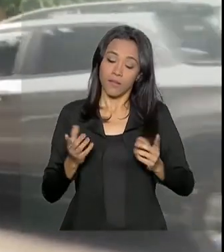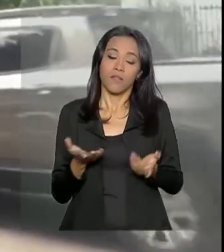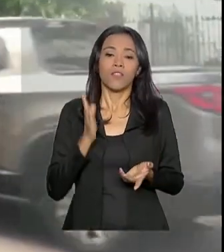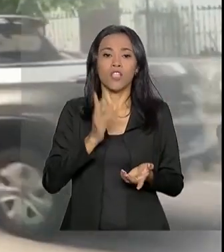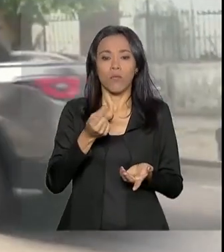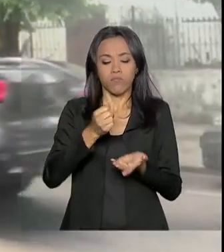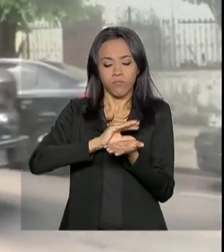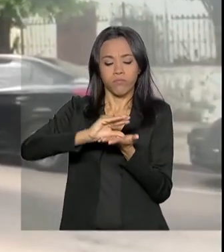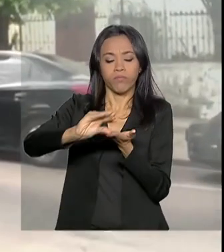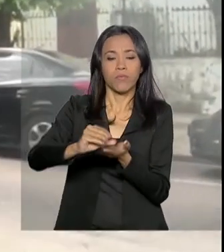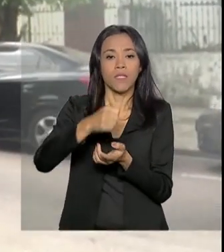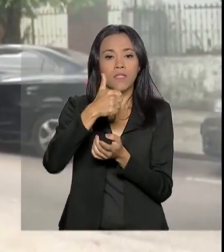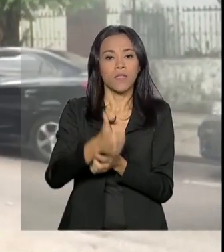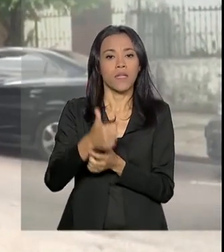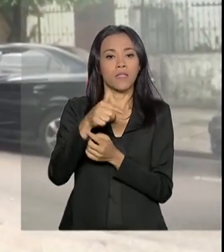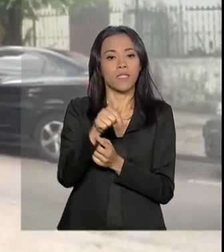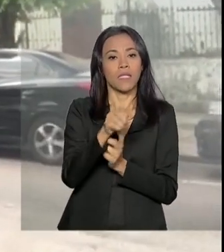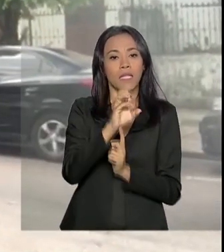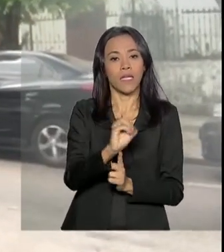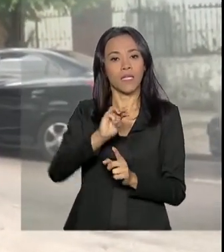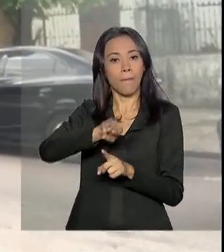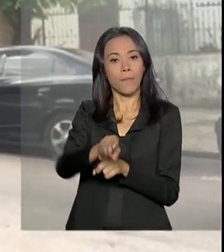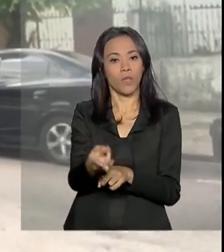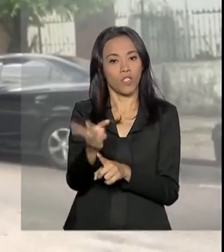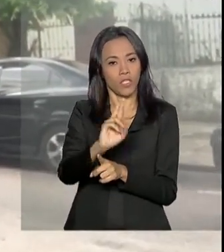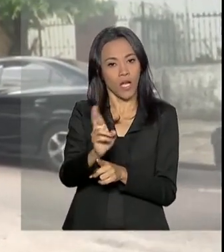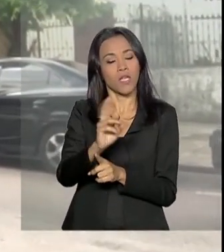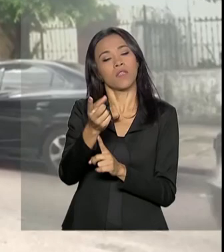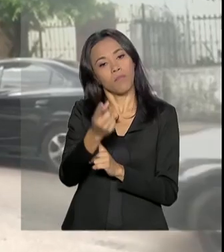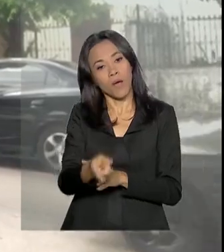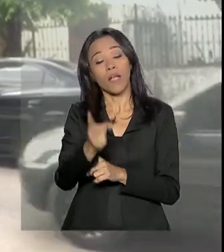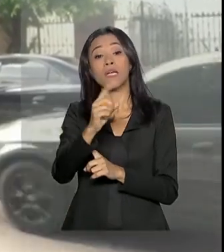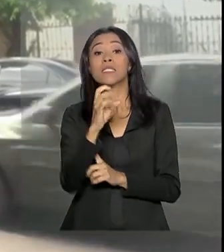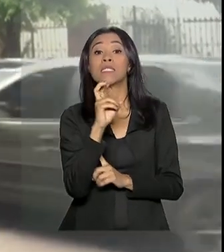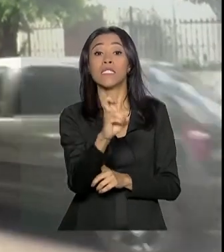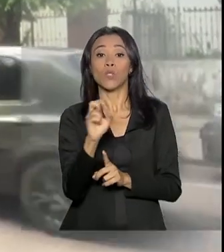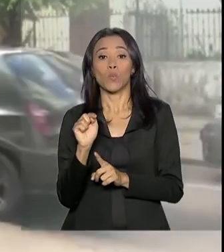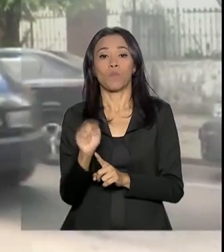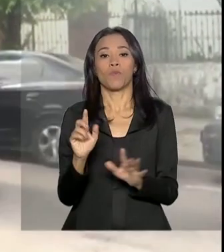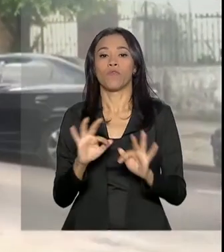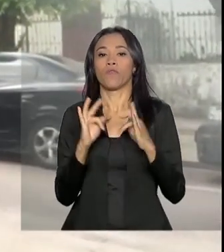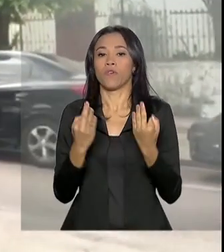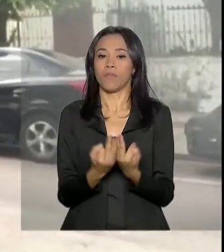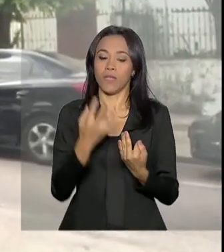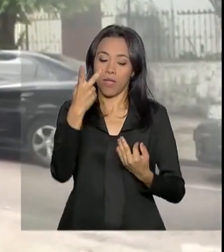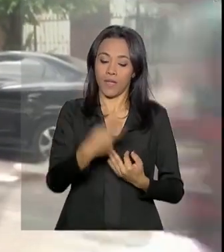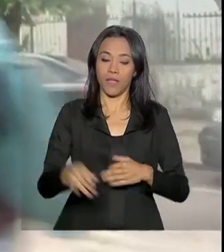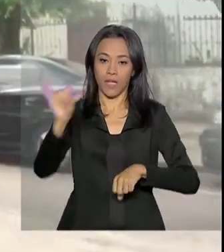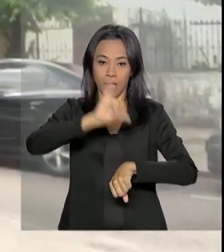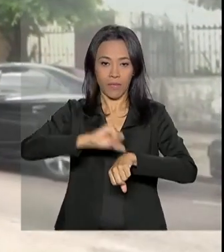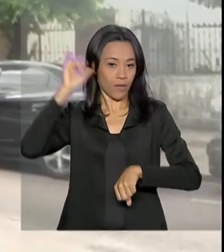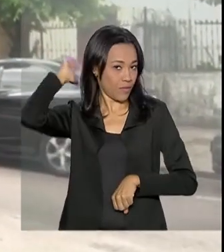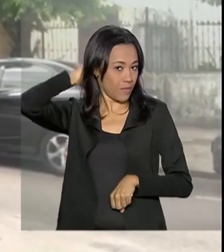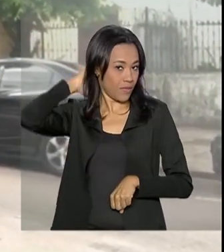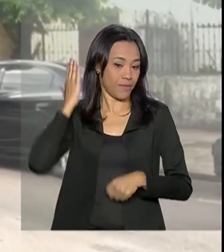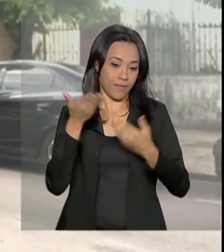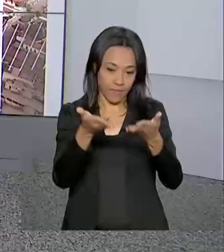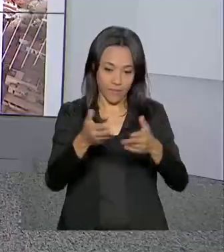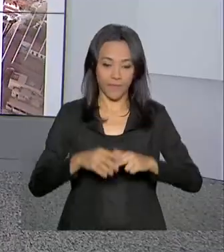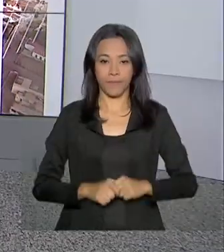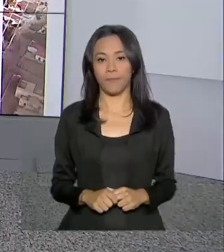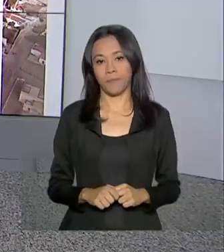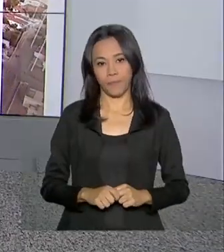Foram investidos R 170 milhões para beneficiar essas 5 mil famílias. de Belém, no Pará, Márcia Fernandes.